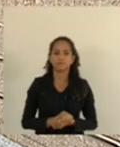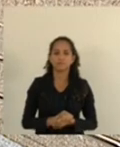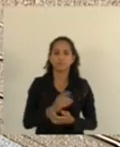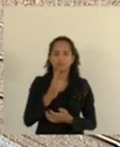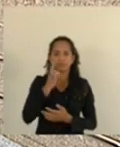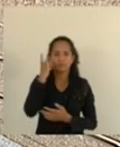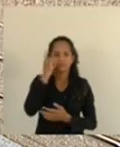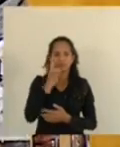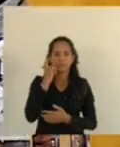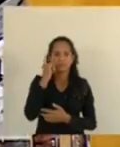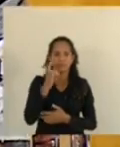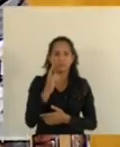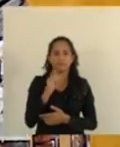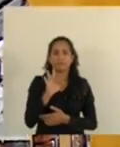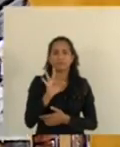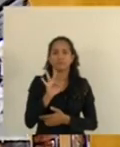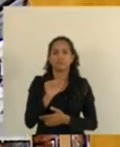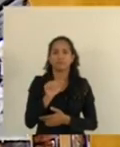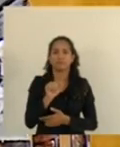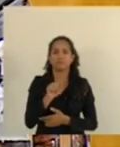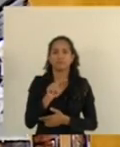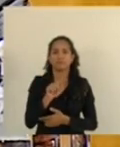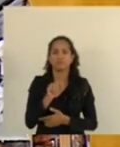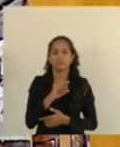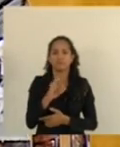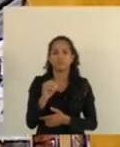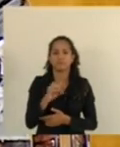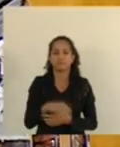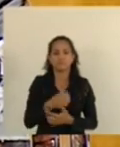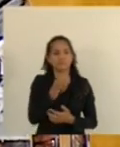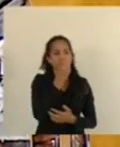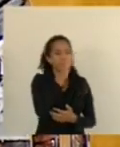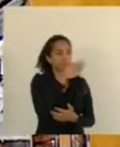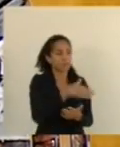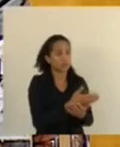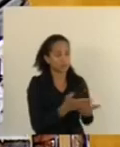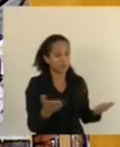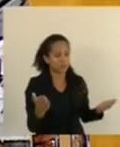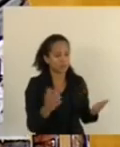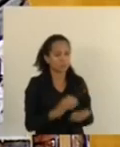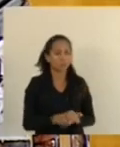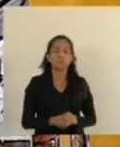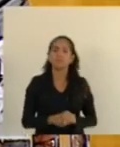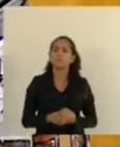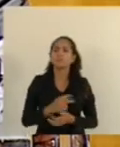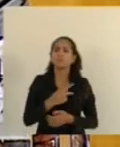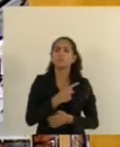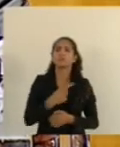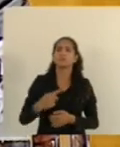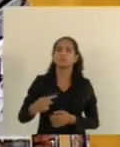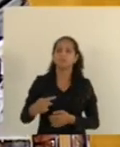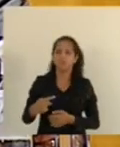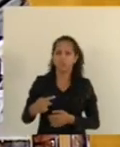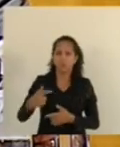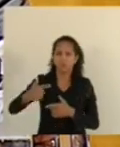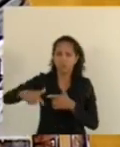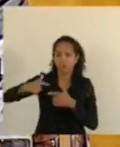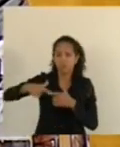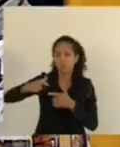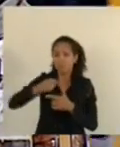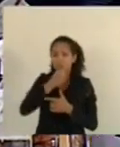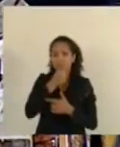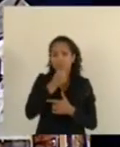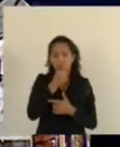Deputado doutor Rafael Favato. Boa tarde a todos. Presidente, estava com probleminha no som.